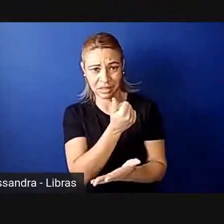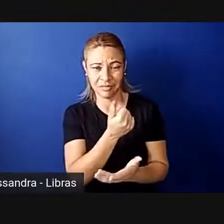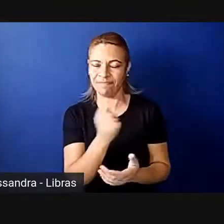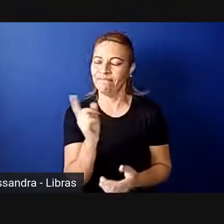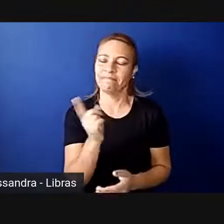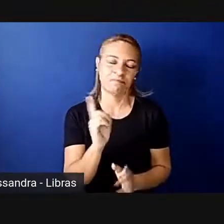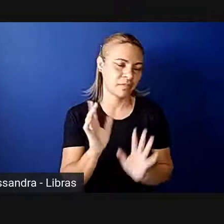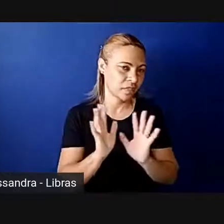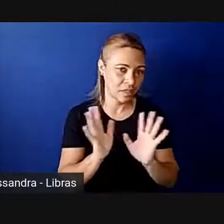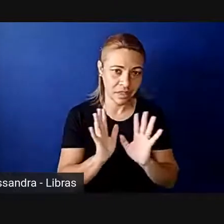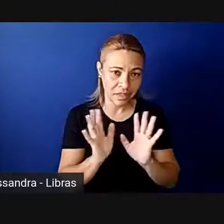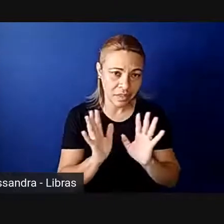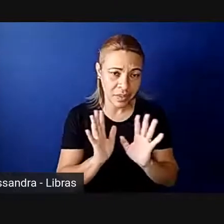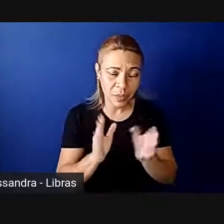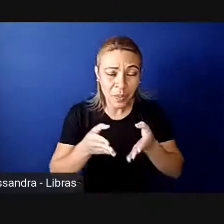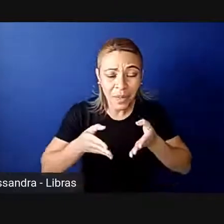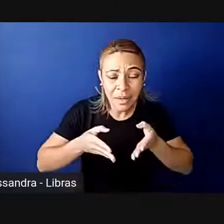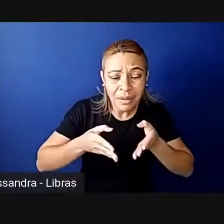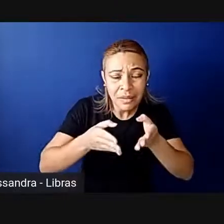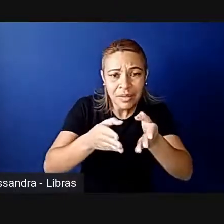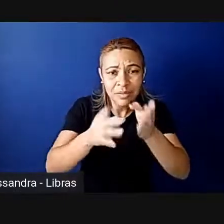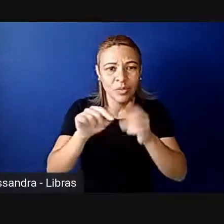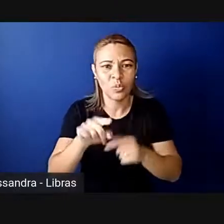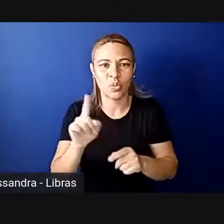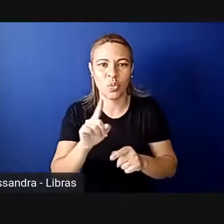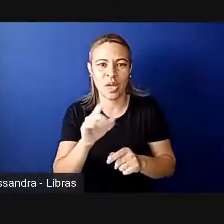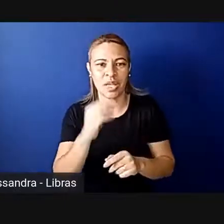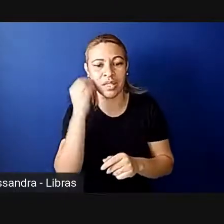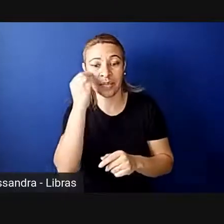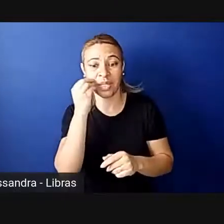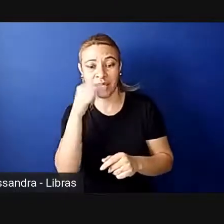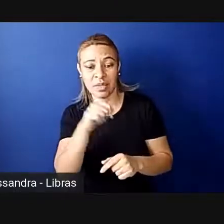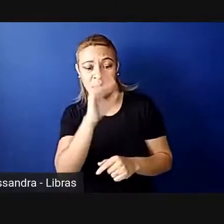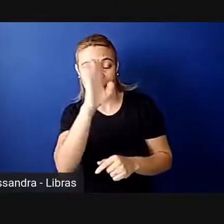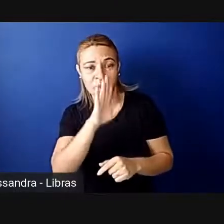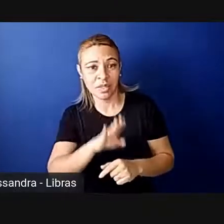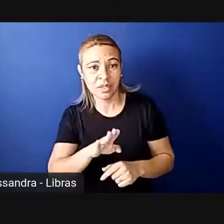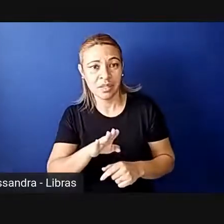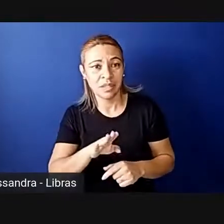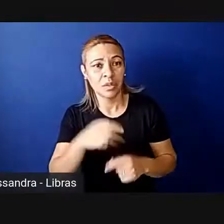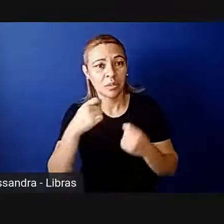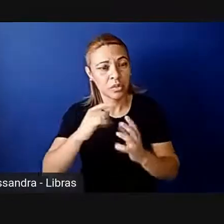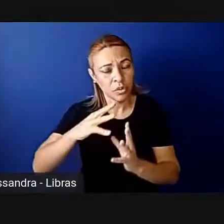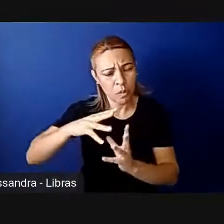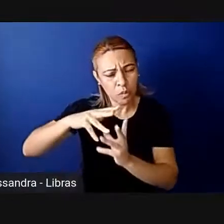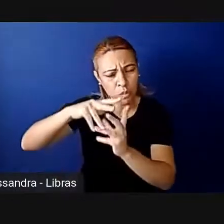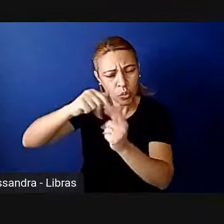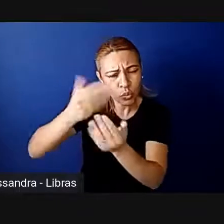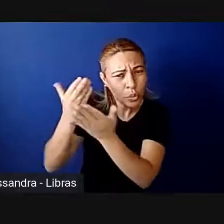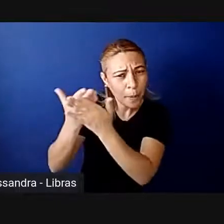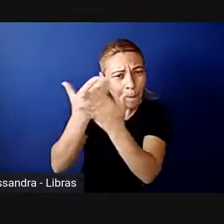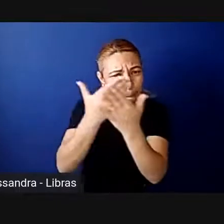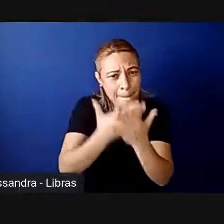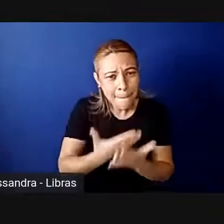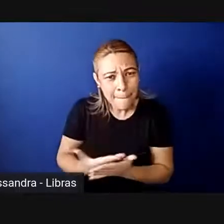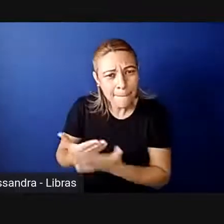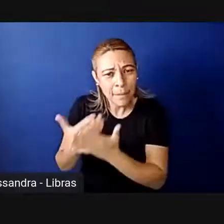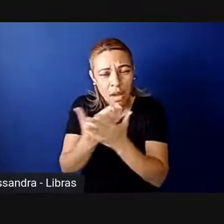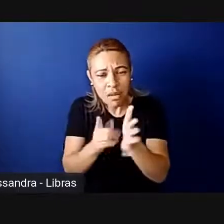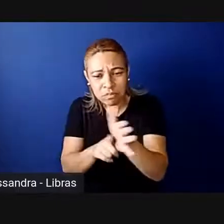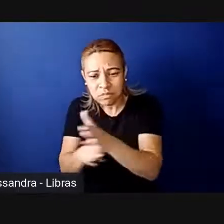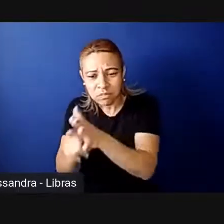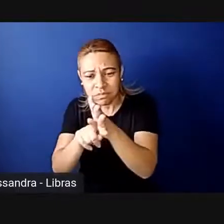porque o caminho não é esse, porque não basta olhar a experiência do Brasil, a gente tem que fazer um estudo internacional, a gente tem que fazer um estudo comparativo com outras